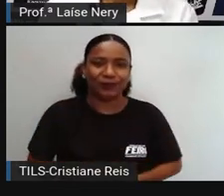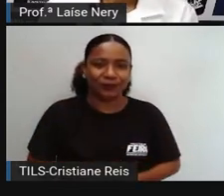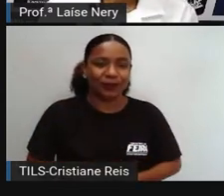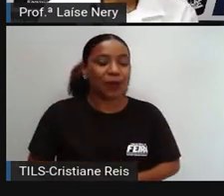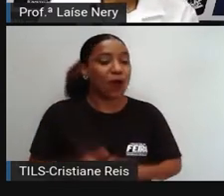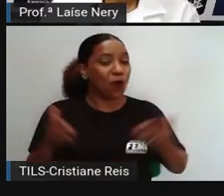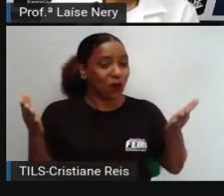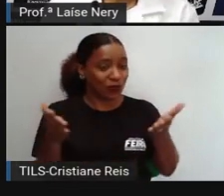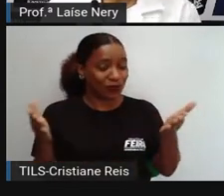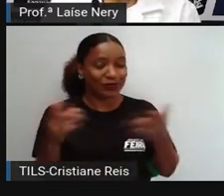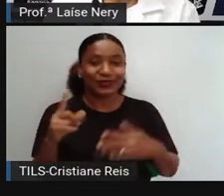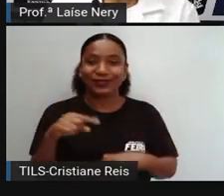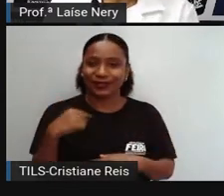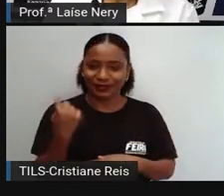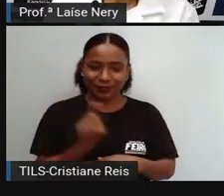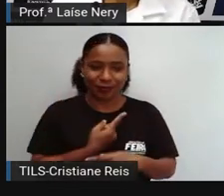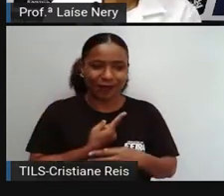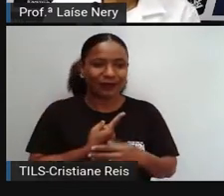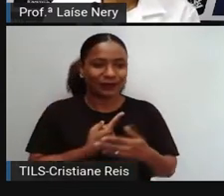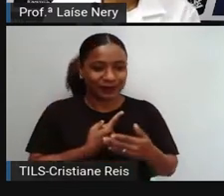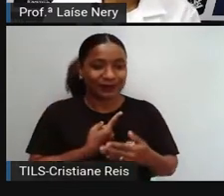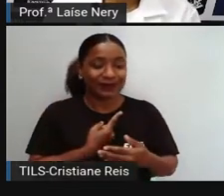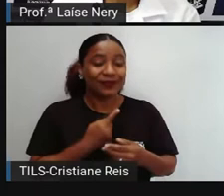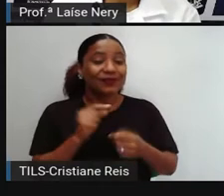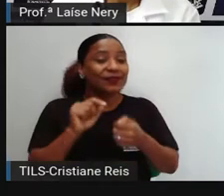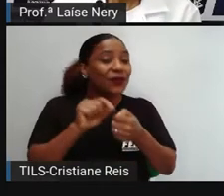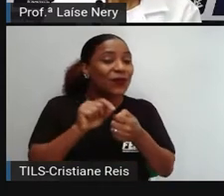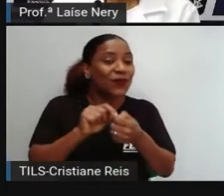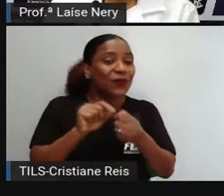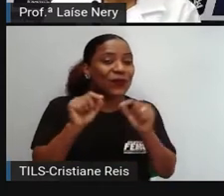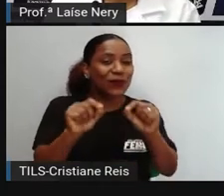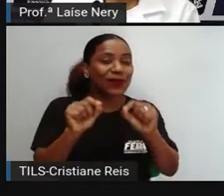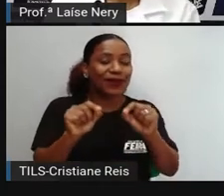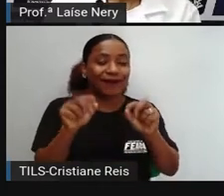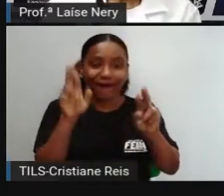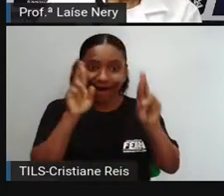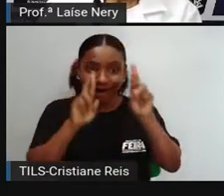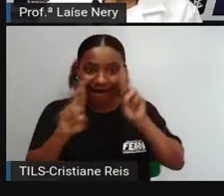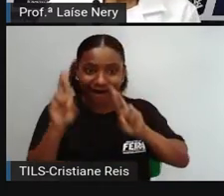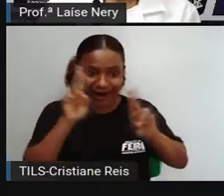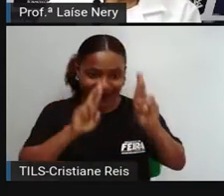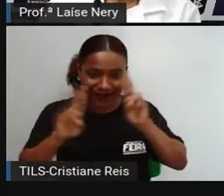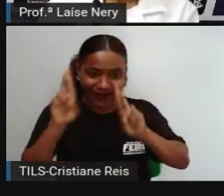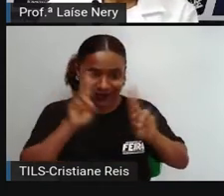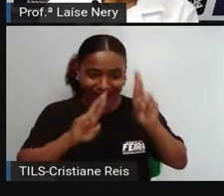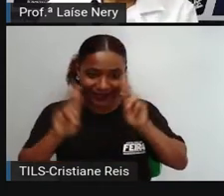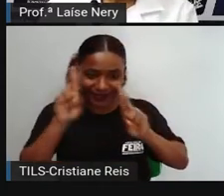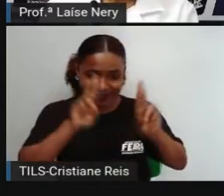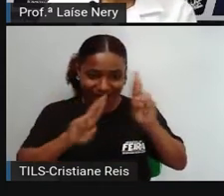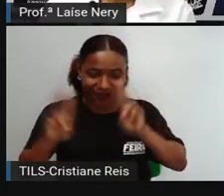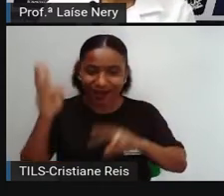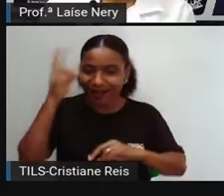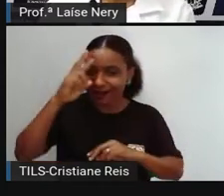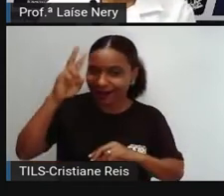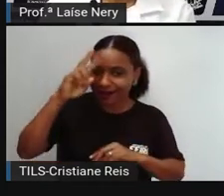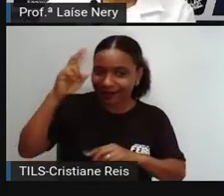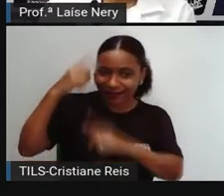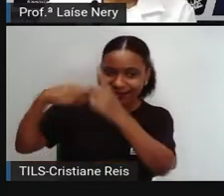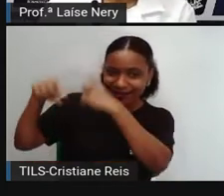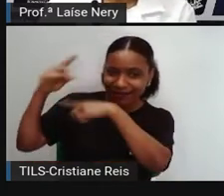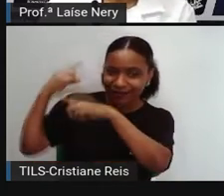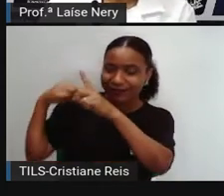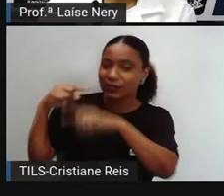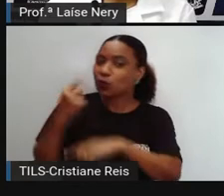aula de hoje, nós vamos fazer uma revisão. Então, nós não vamos ter tantas perguntas assim, mas nós temos uma